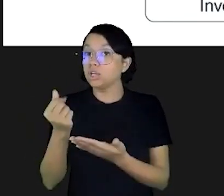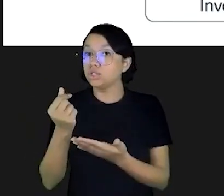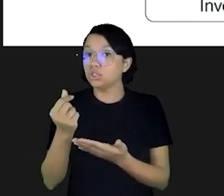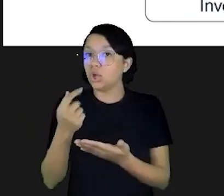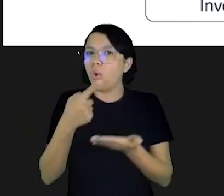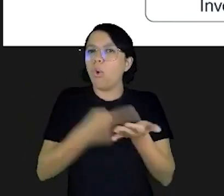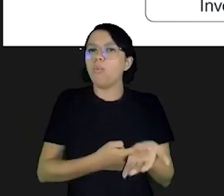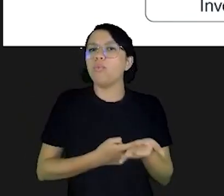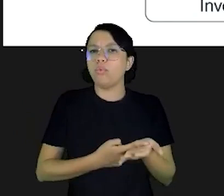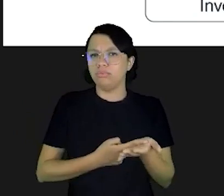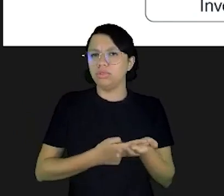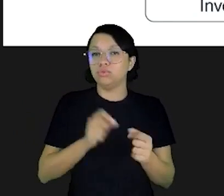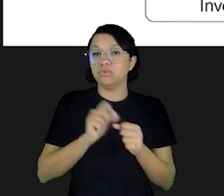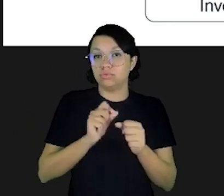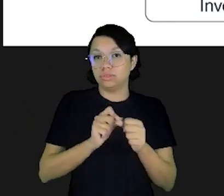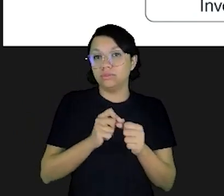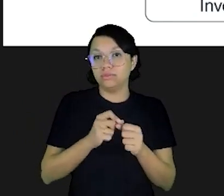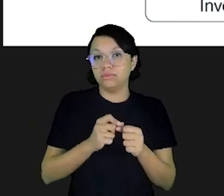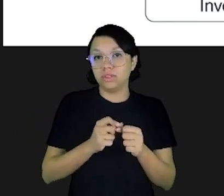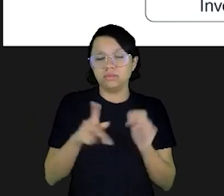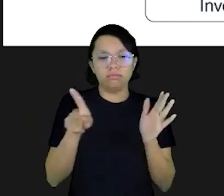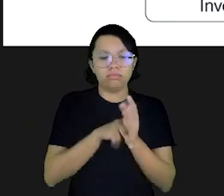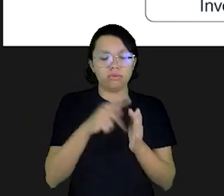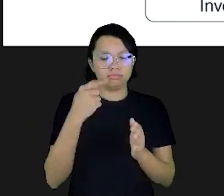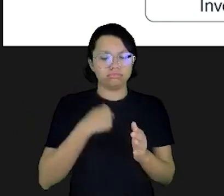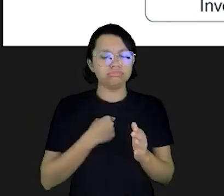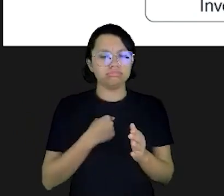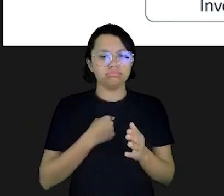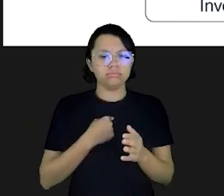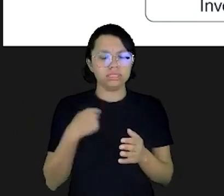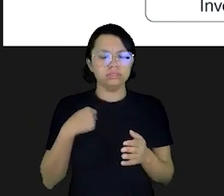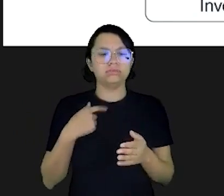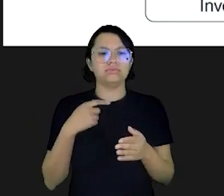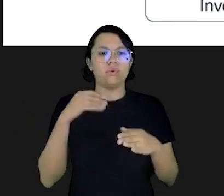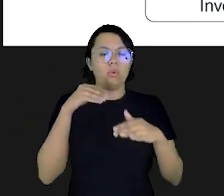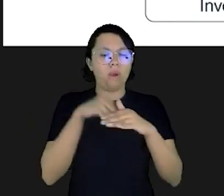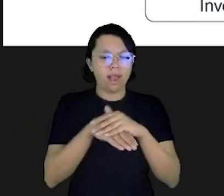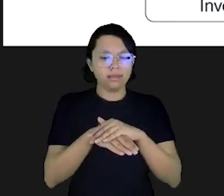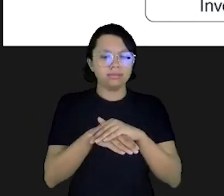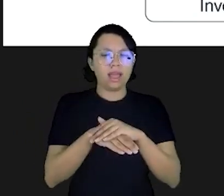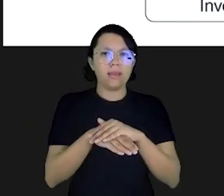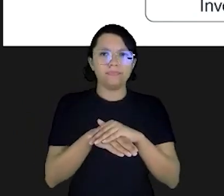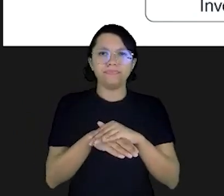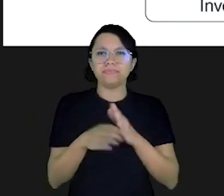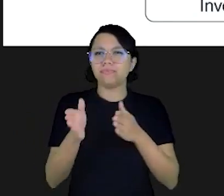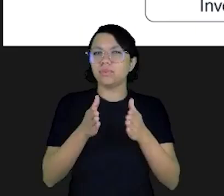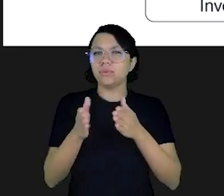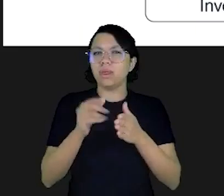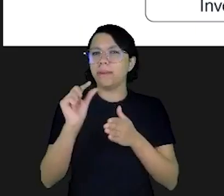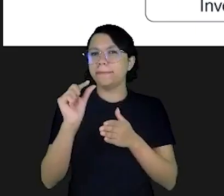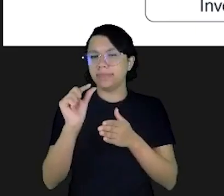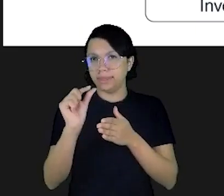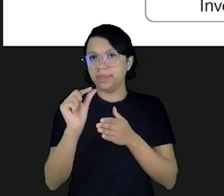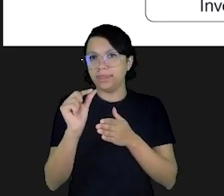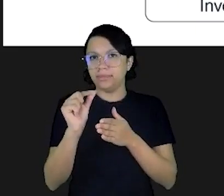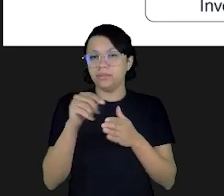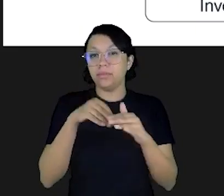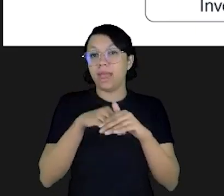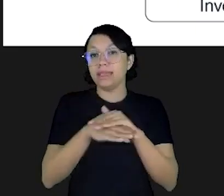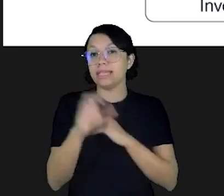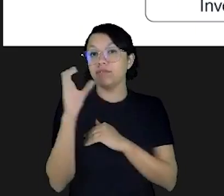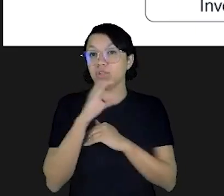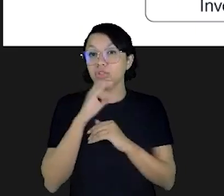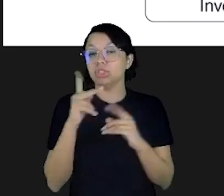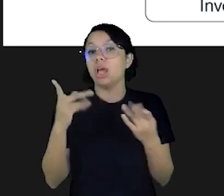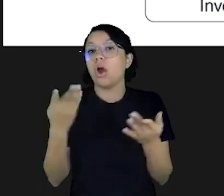aquele compromisso que você já estabeleceu consigo próprio para a poupança de curtíssimo prazo que vai para a sua reserva de